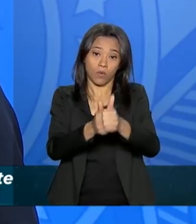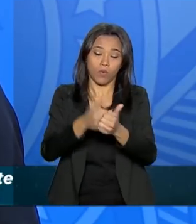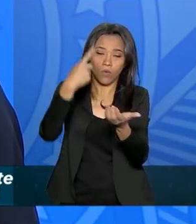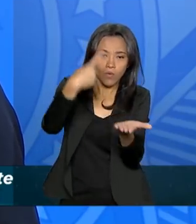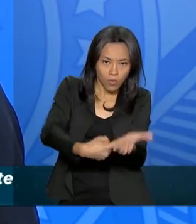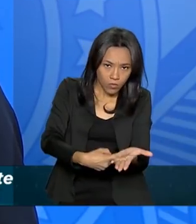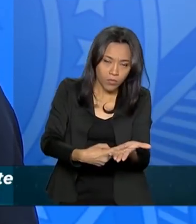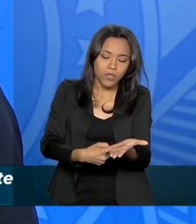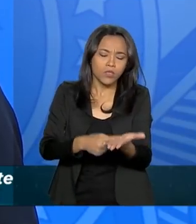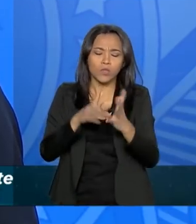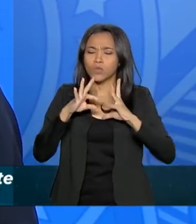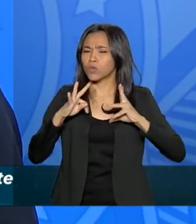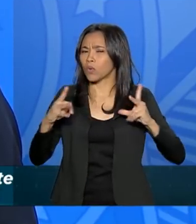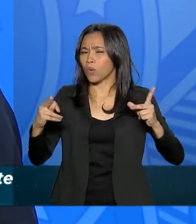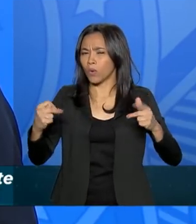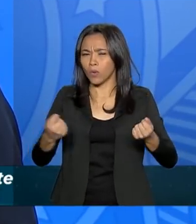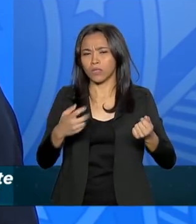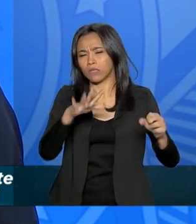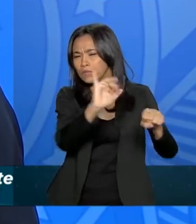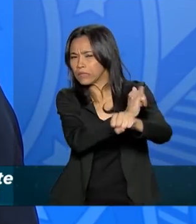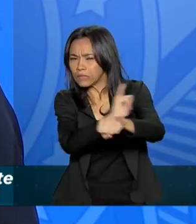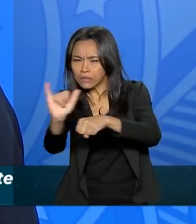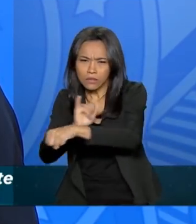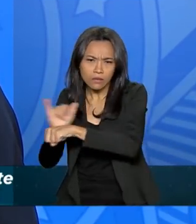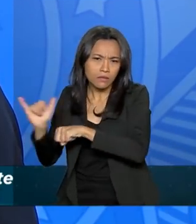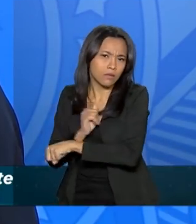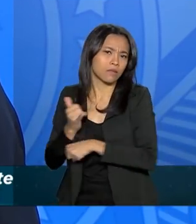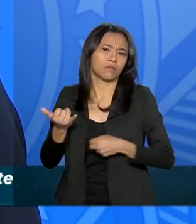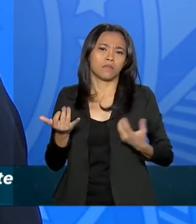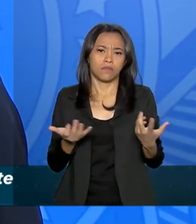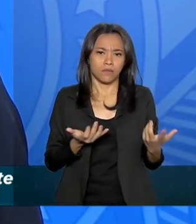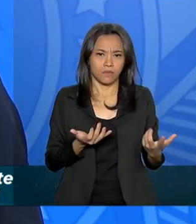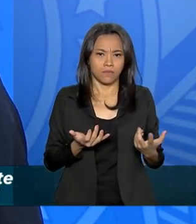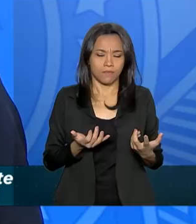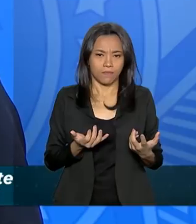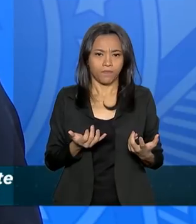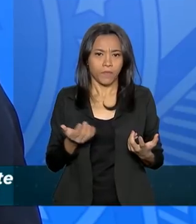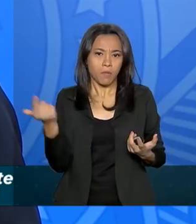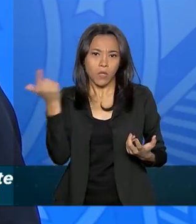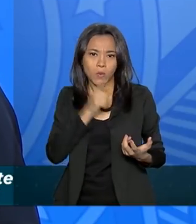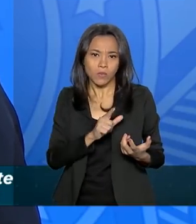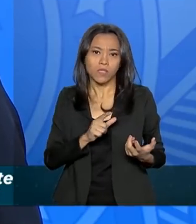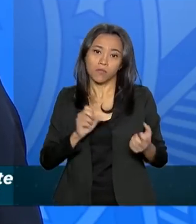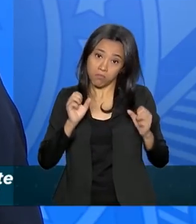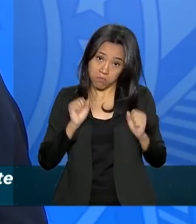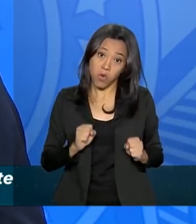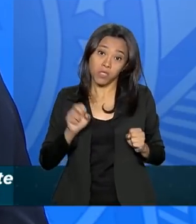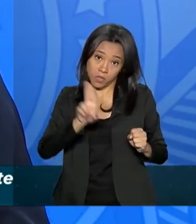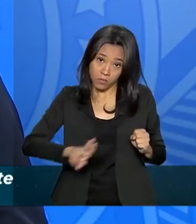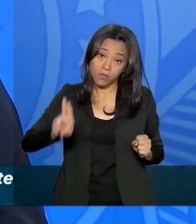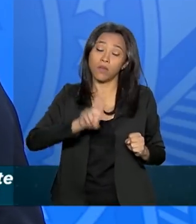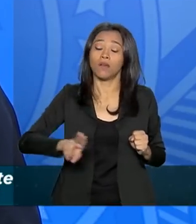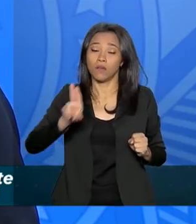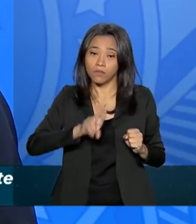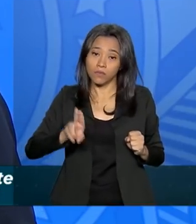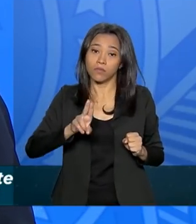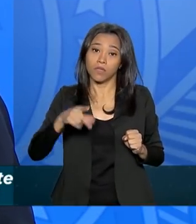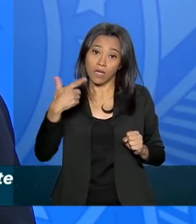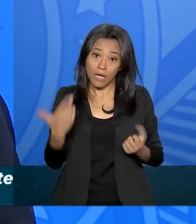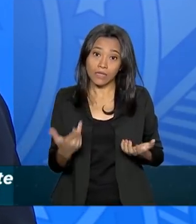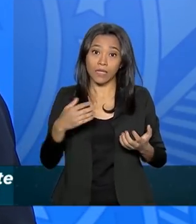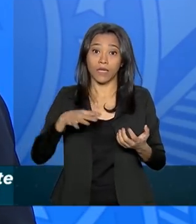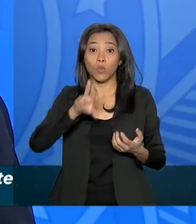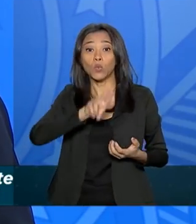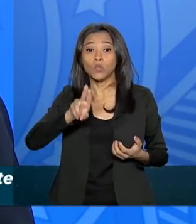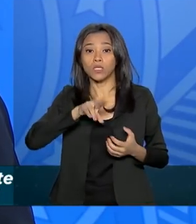as possibilidades para cumprir a missão podem ser empregadas, até mesmo um pelotão de drones.